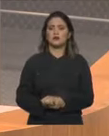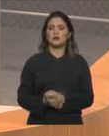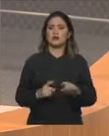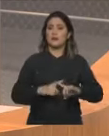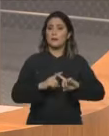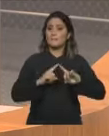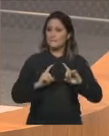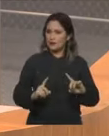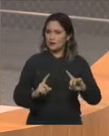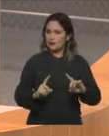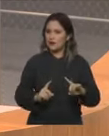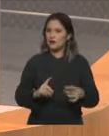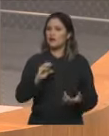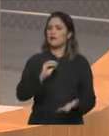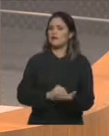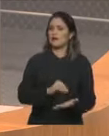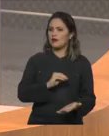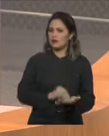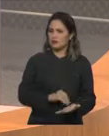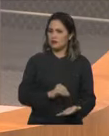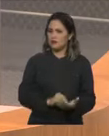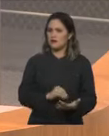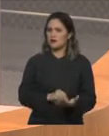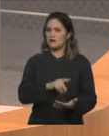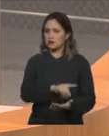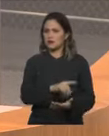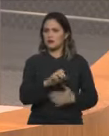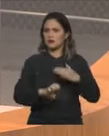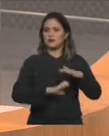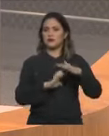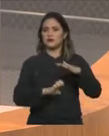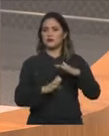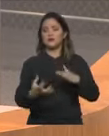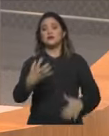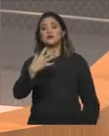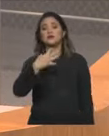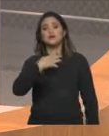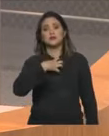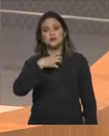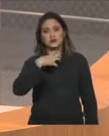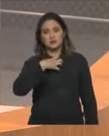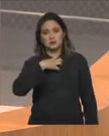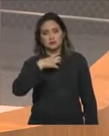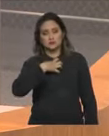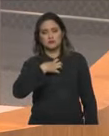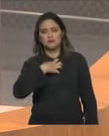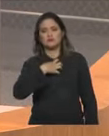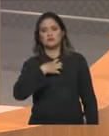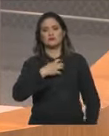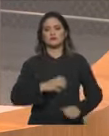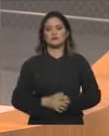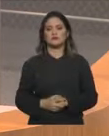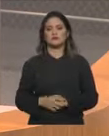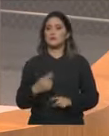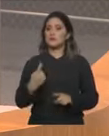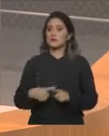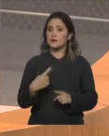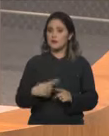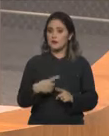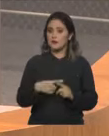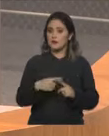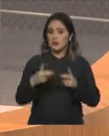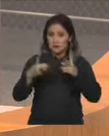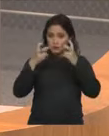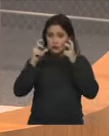faltava a ele e a esta empresa a sensibilidade, pois, ao perceber que ali se